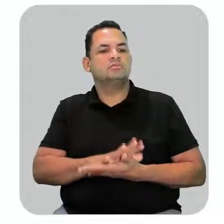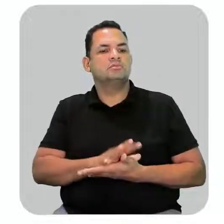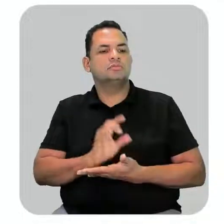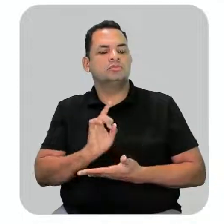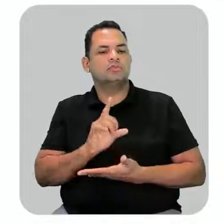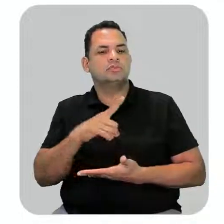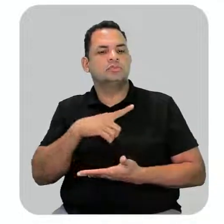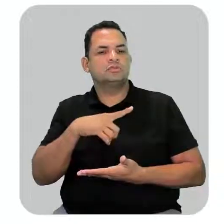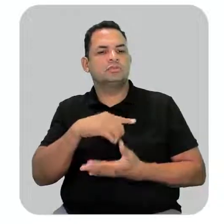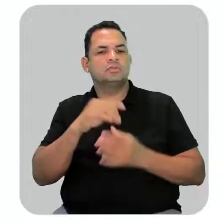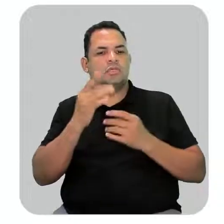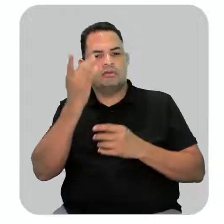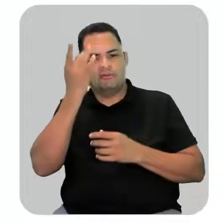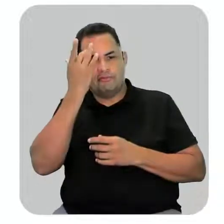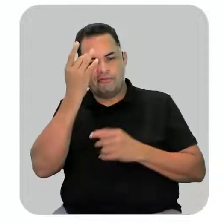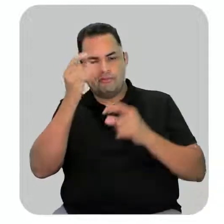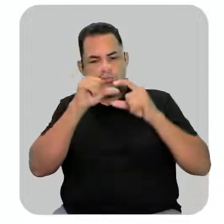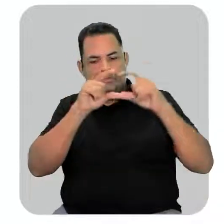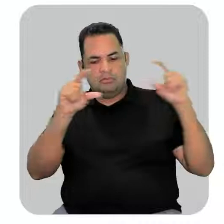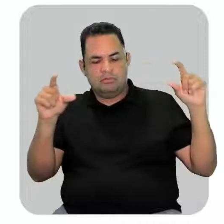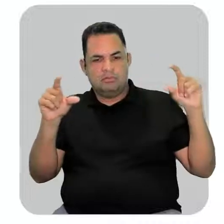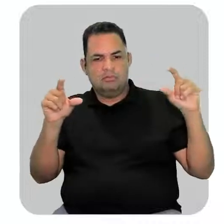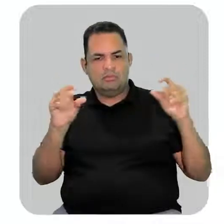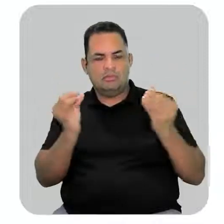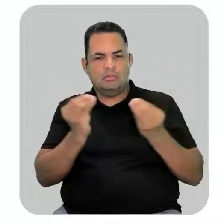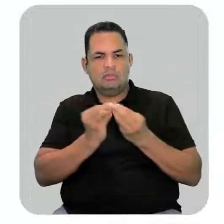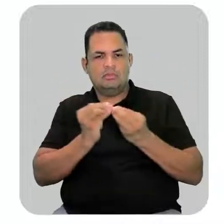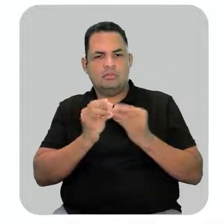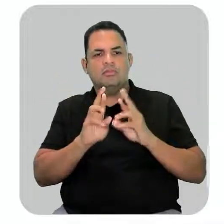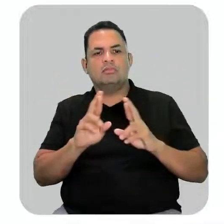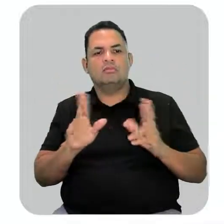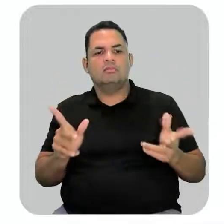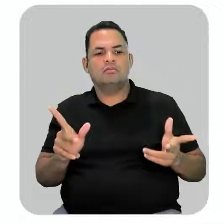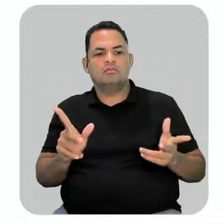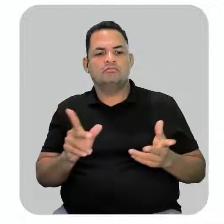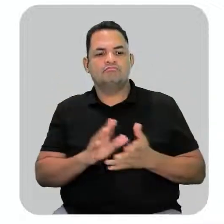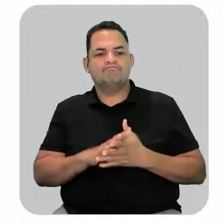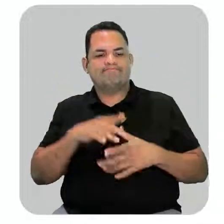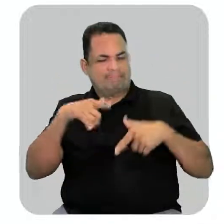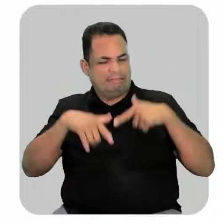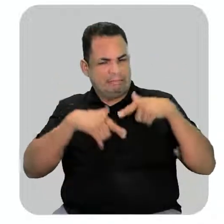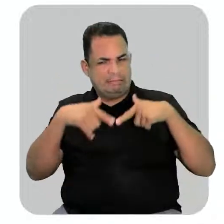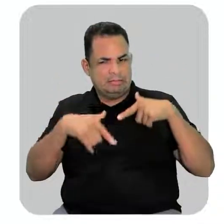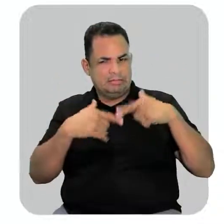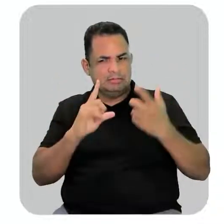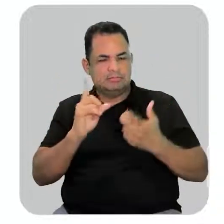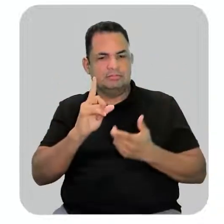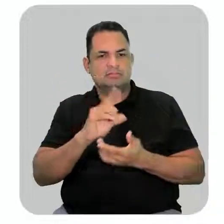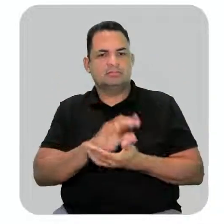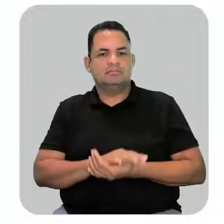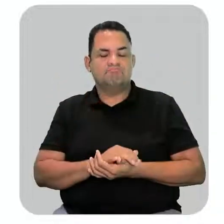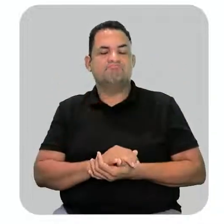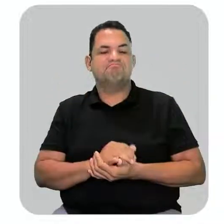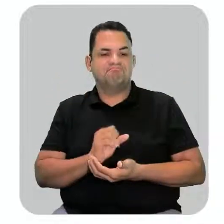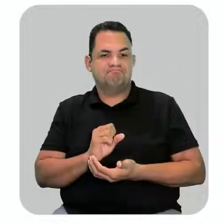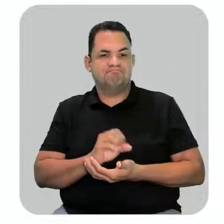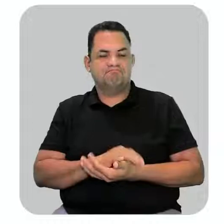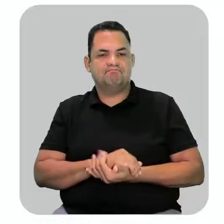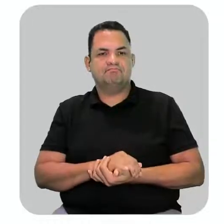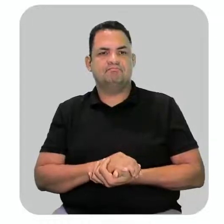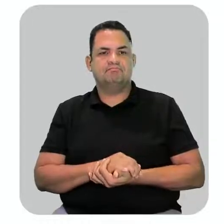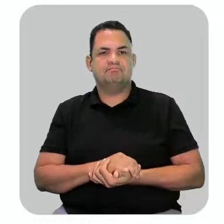fórmula molecular diferente. Deu trabalho? Deu, né? É daí pra pior, viu, gente?